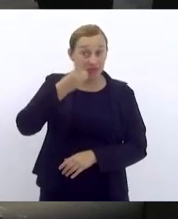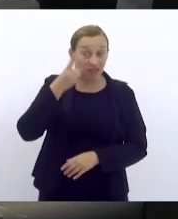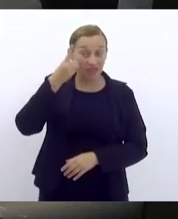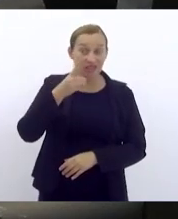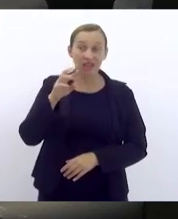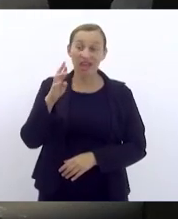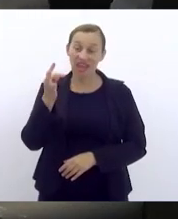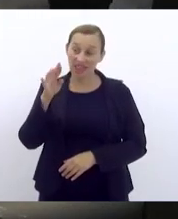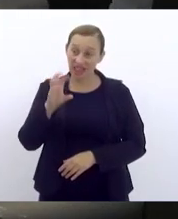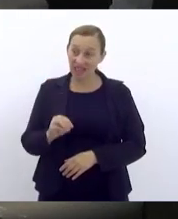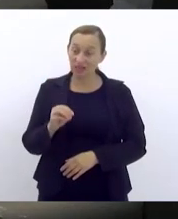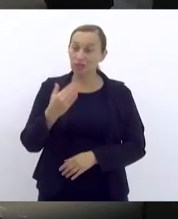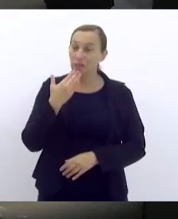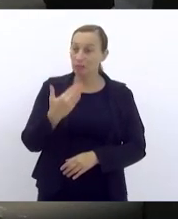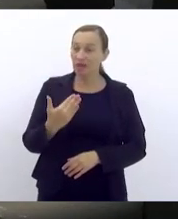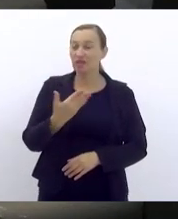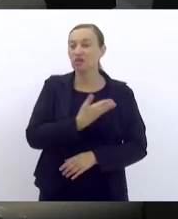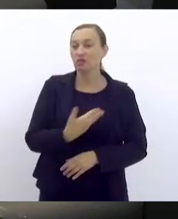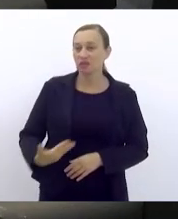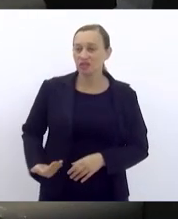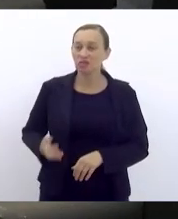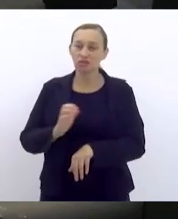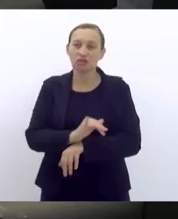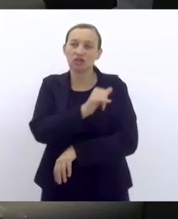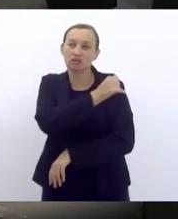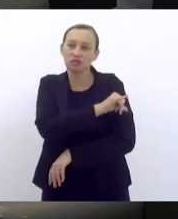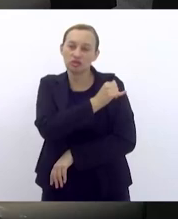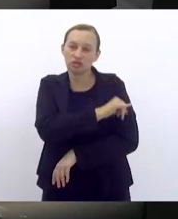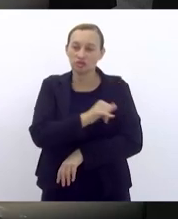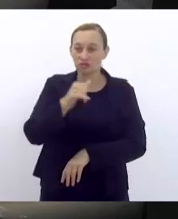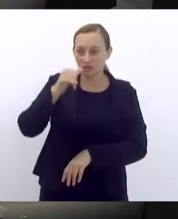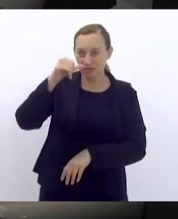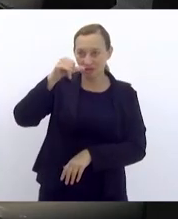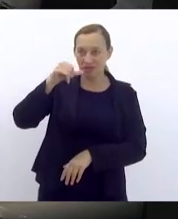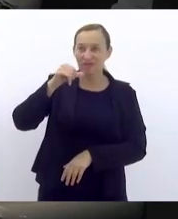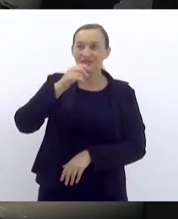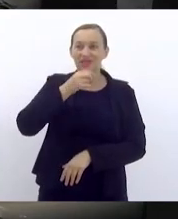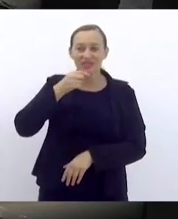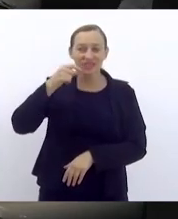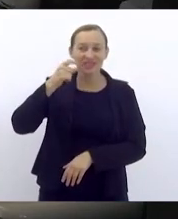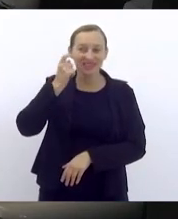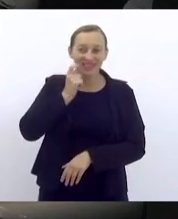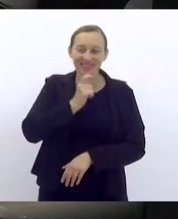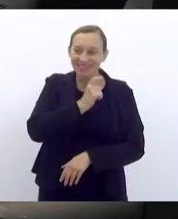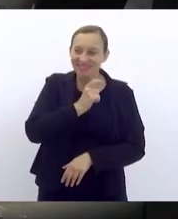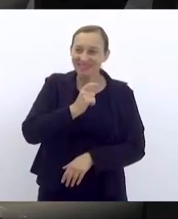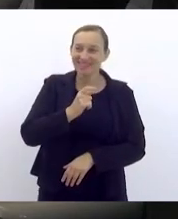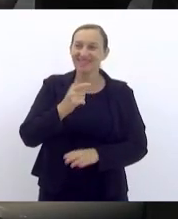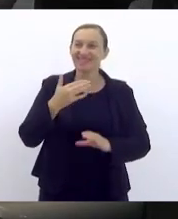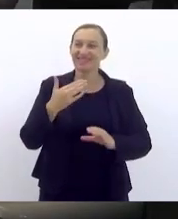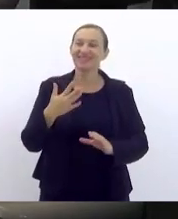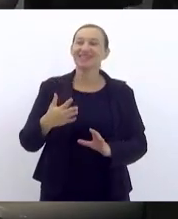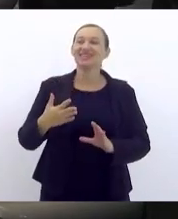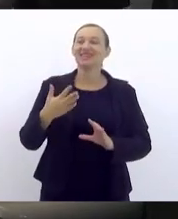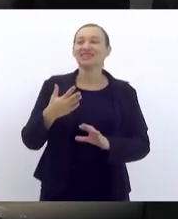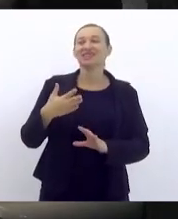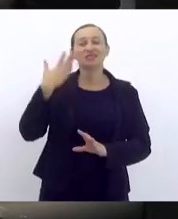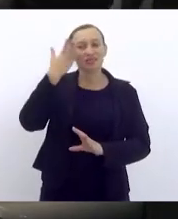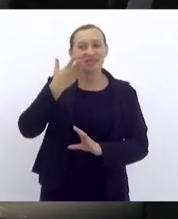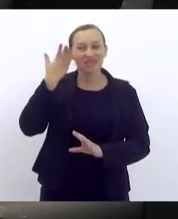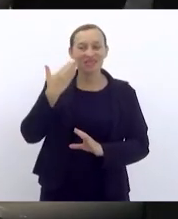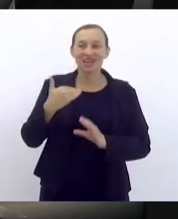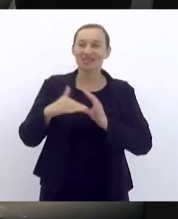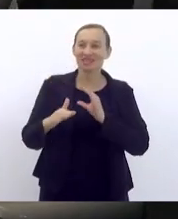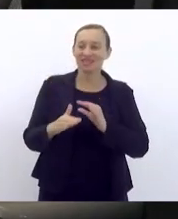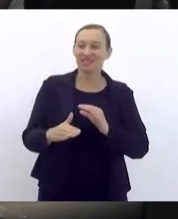Renato Machado, que solicita ao governador do estado do Rio de Janeiro, excelentíssimo, senhor Cláudio Castro, o envio de mensagens expondo sobre a criação de uma